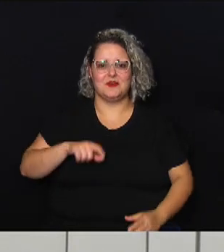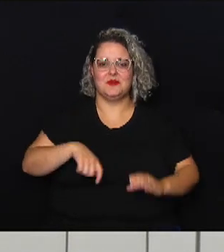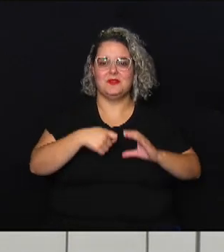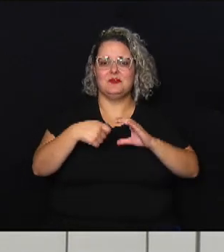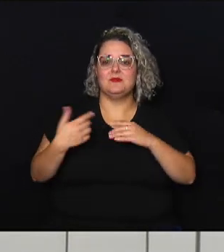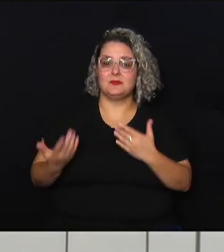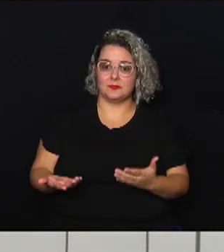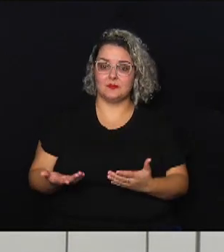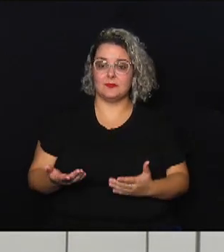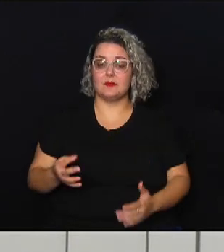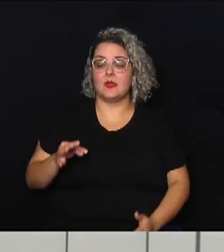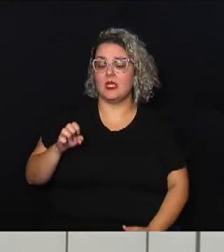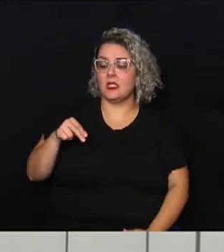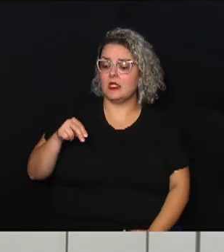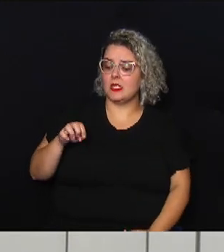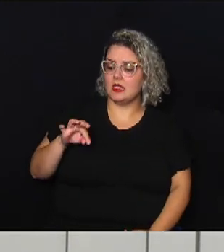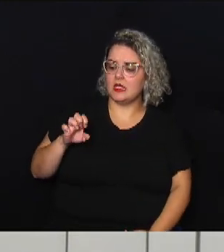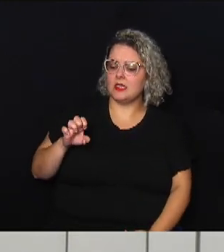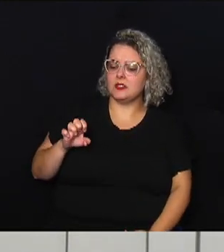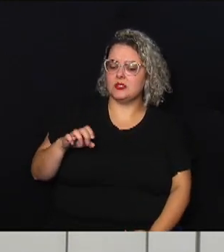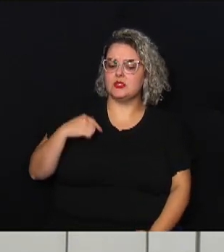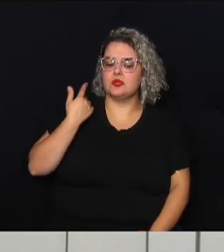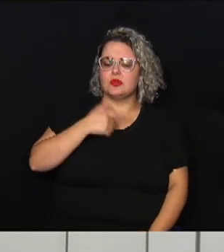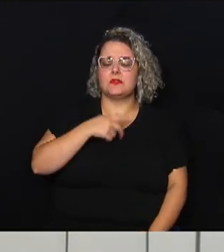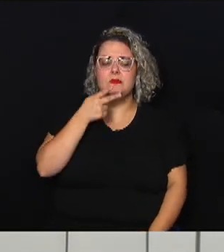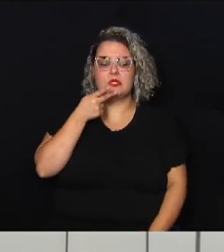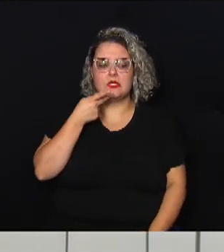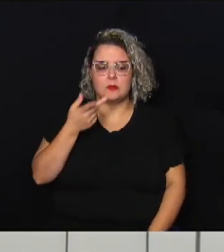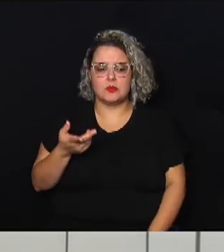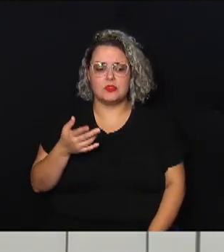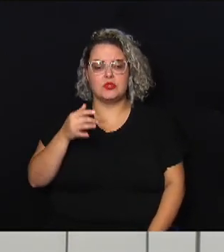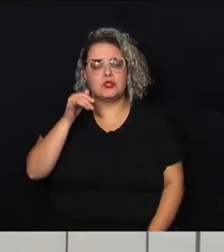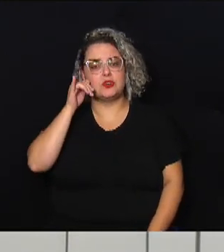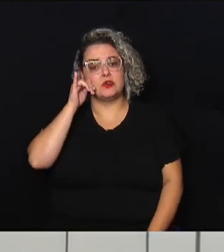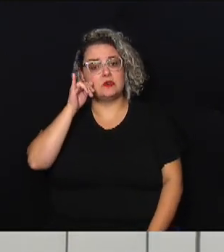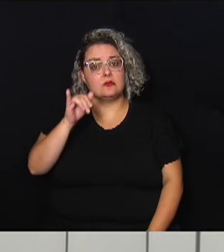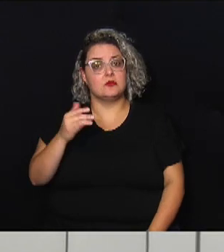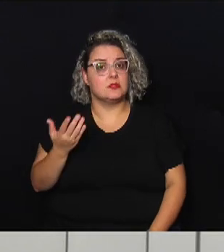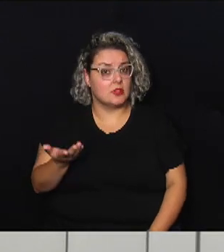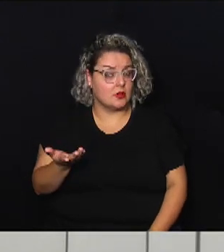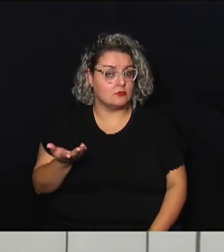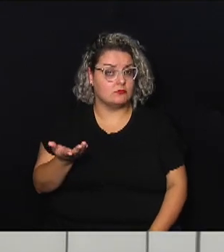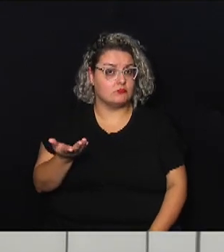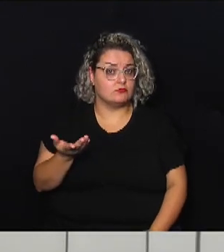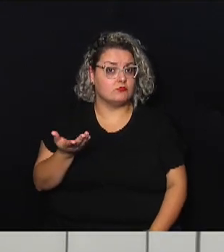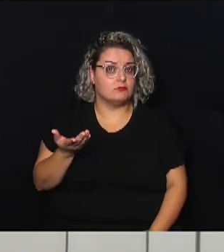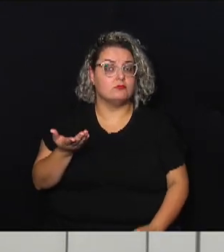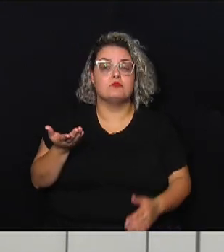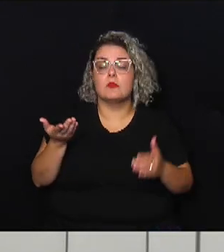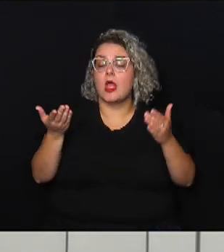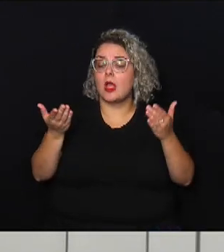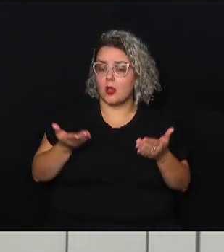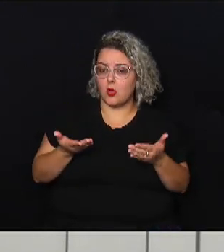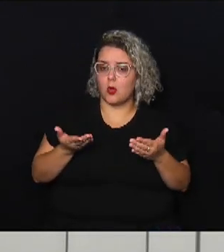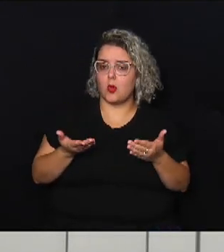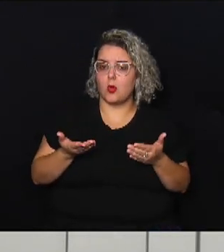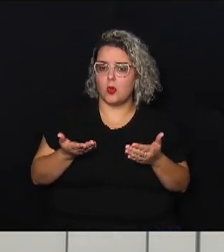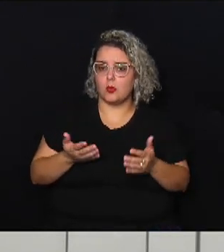e Tenente Borges a gente falou aí de uma questão de prevenção né agora lá em